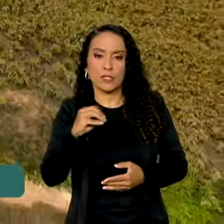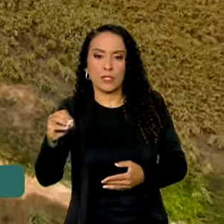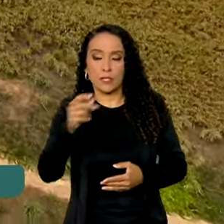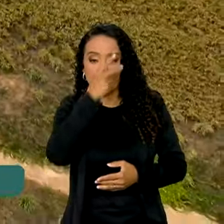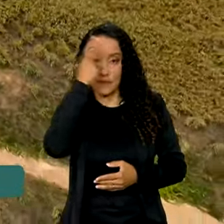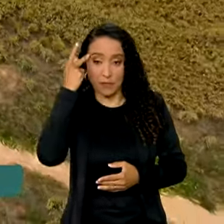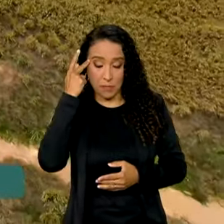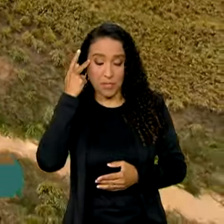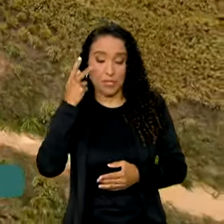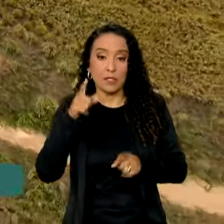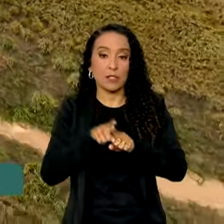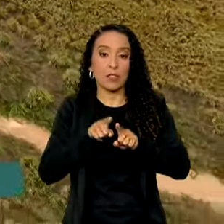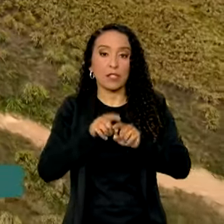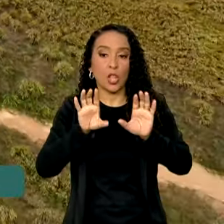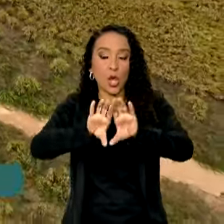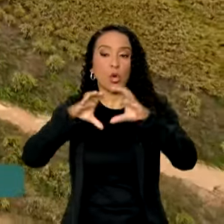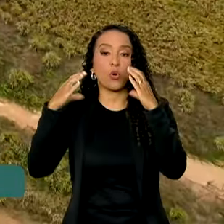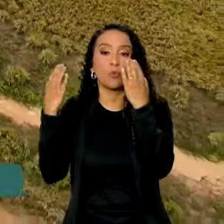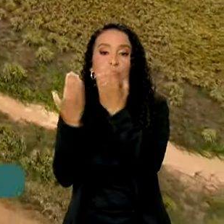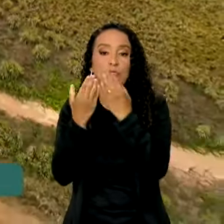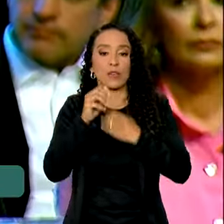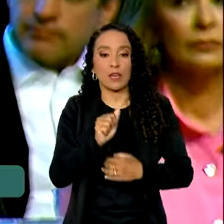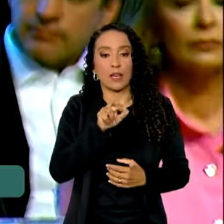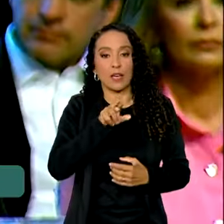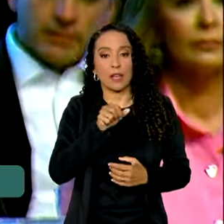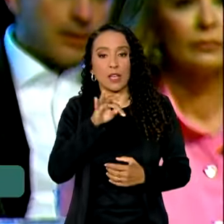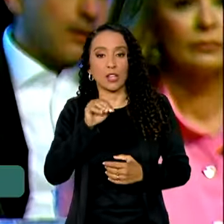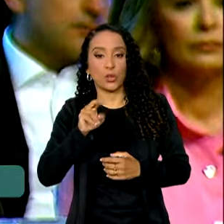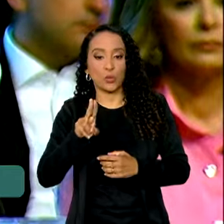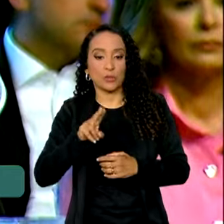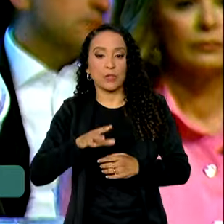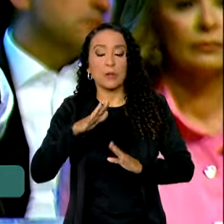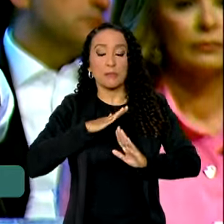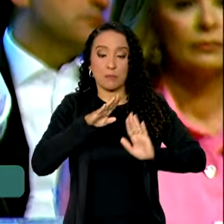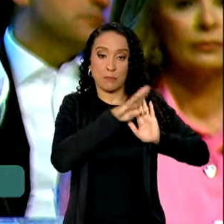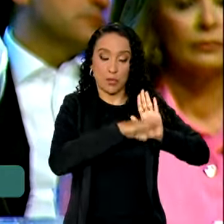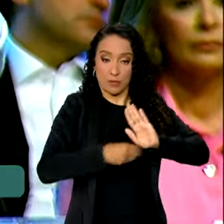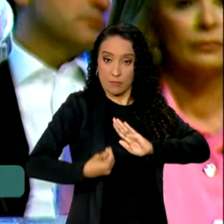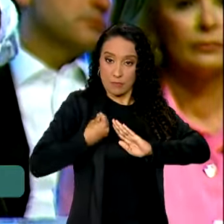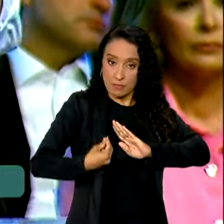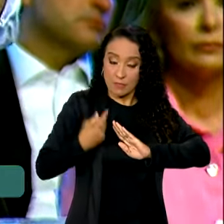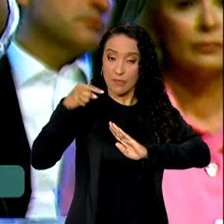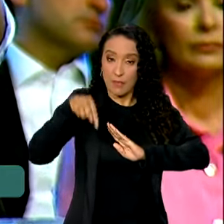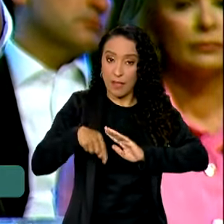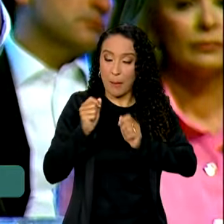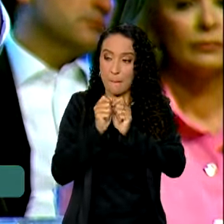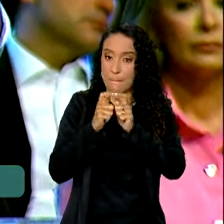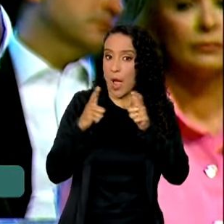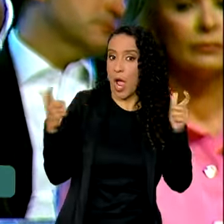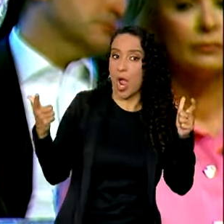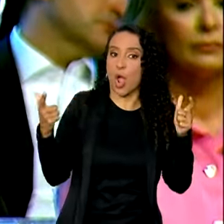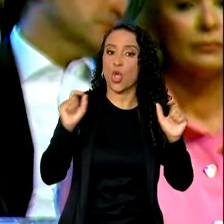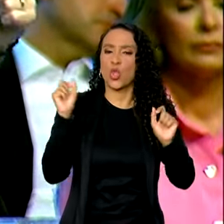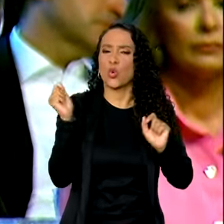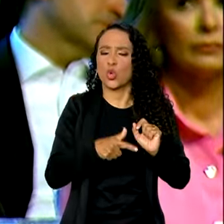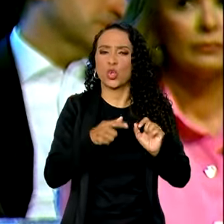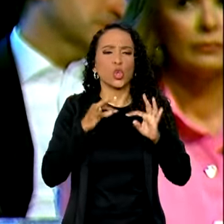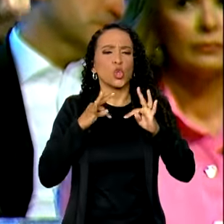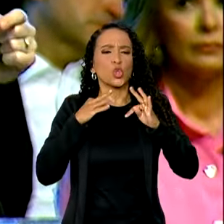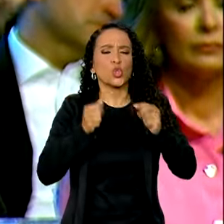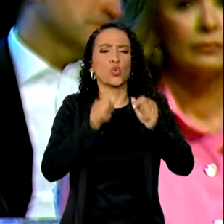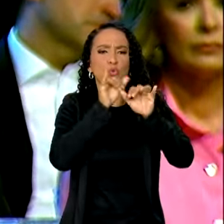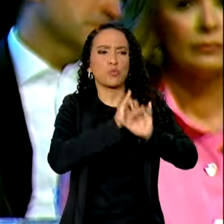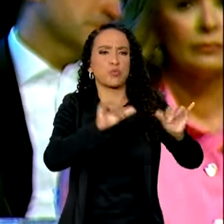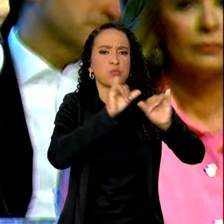famílias da comunidade de Aratu. O Minha Casa Minha Vida, ele é maior do que todos os